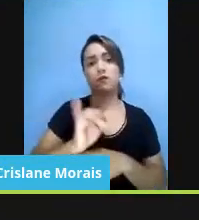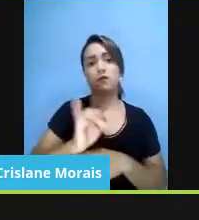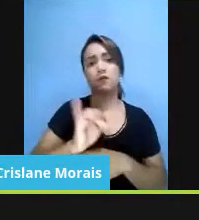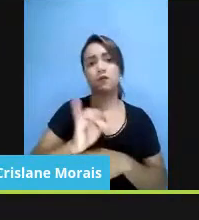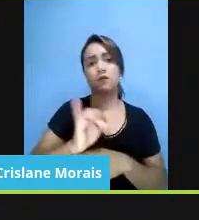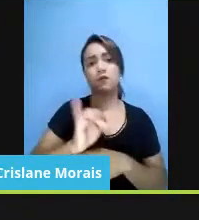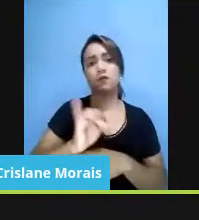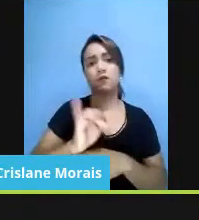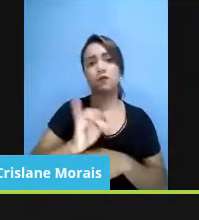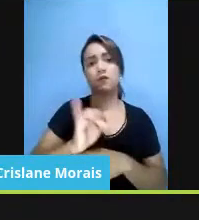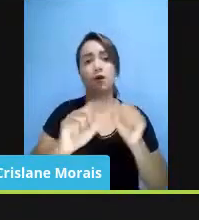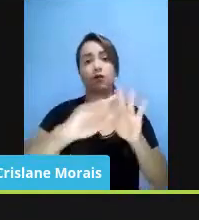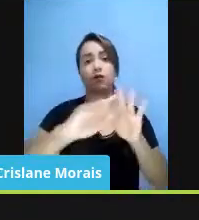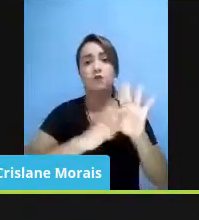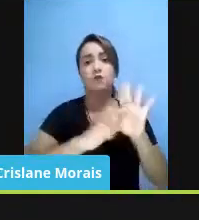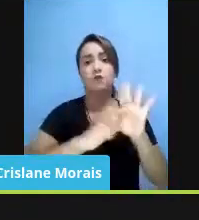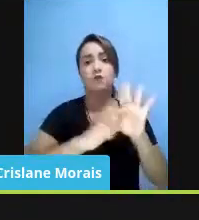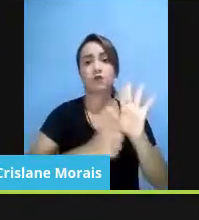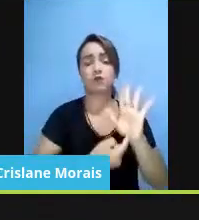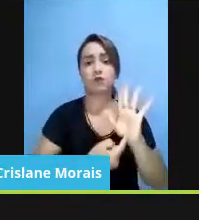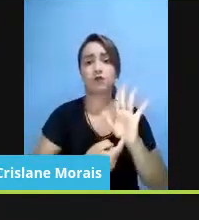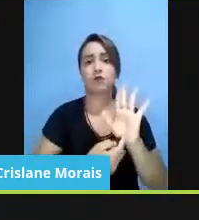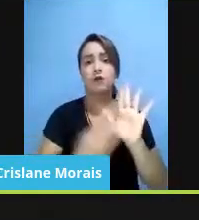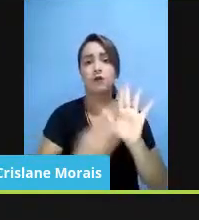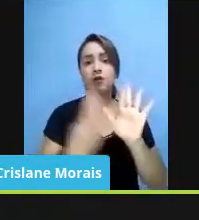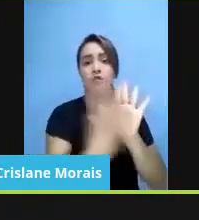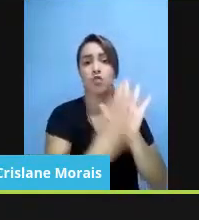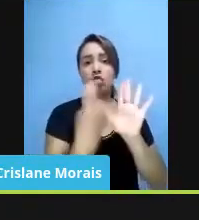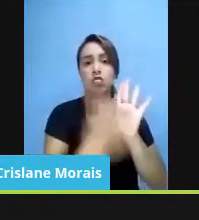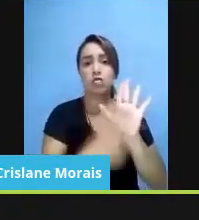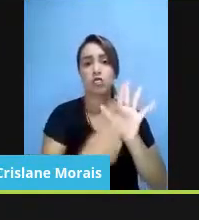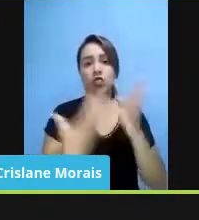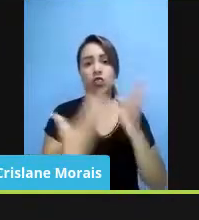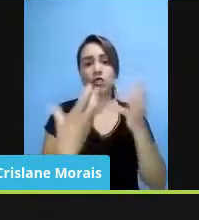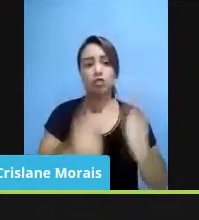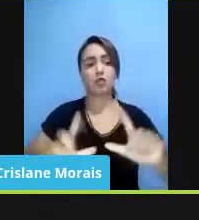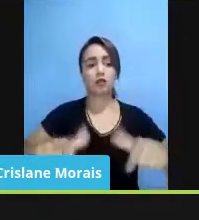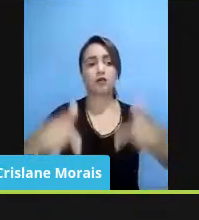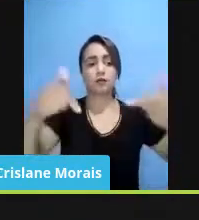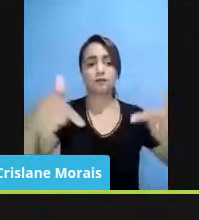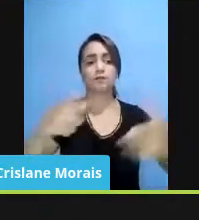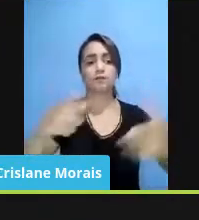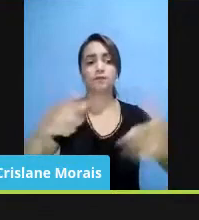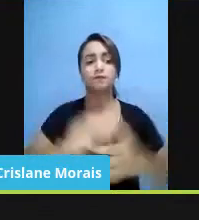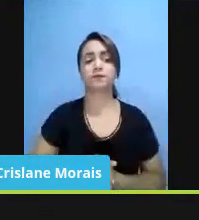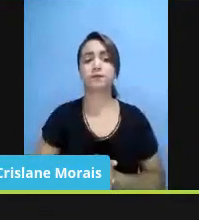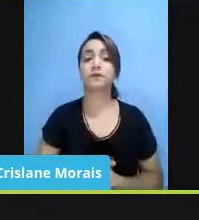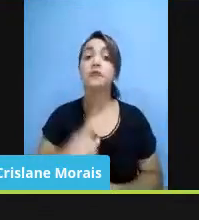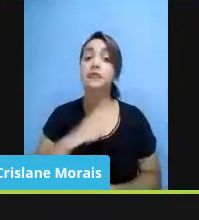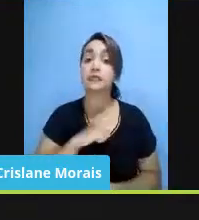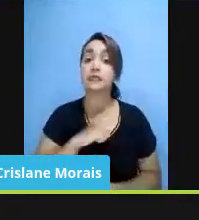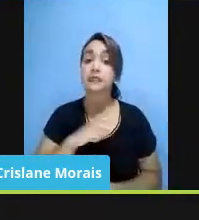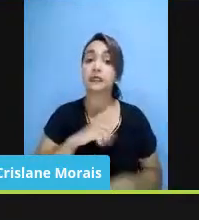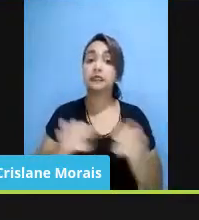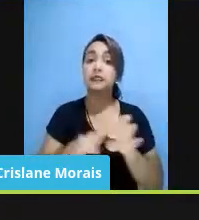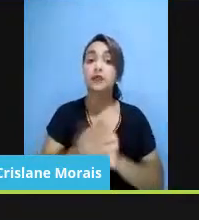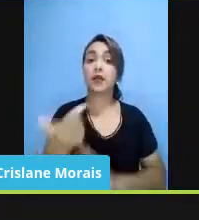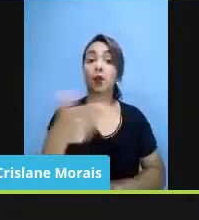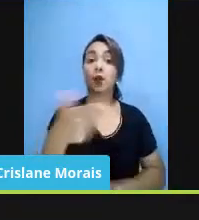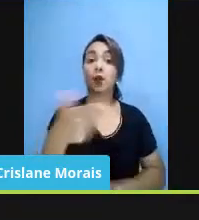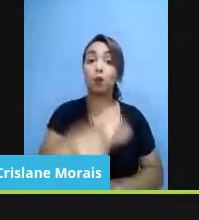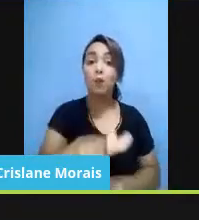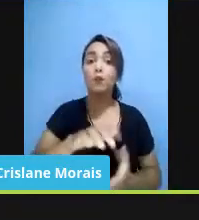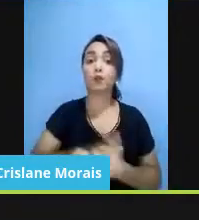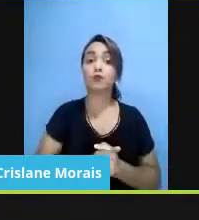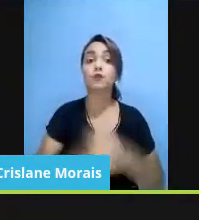na lista e assinar lá para receber. Tem uma outra aqui, que fala sobre as